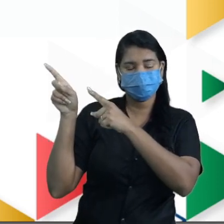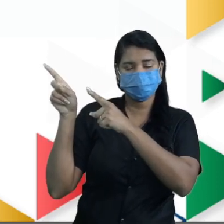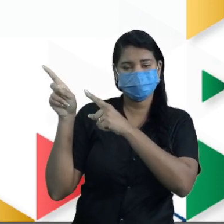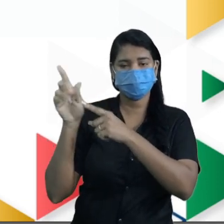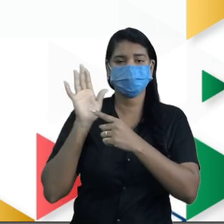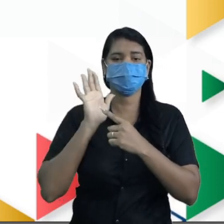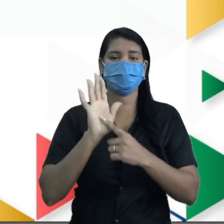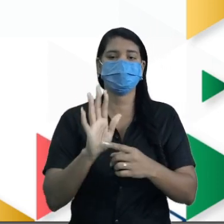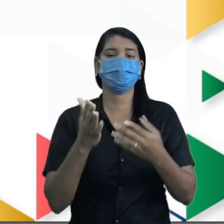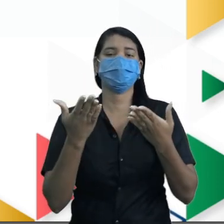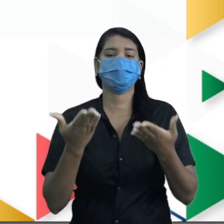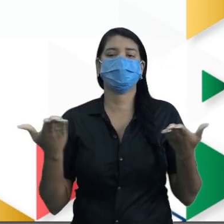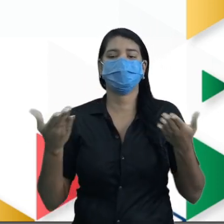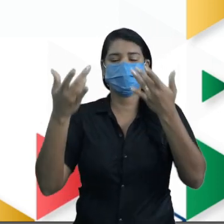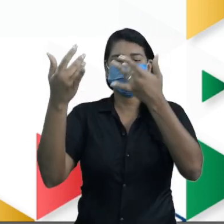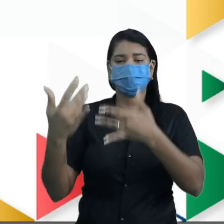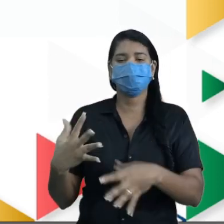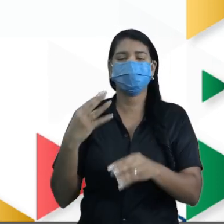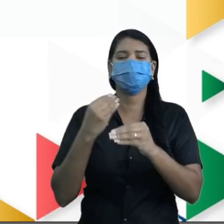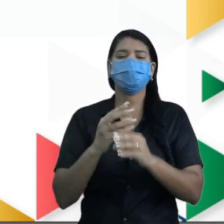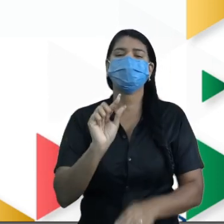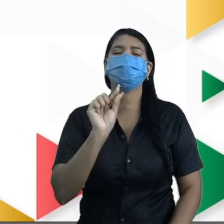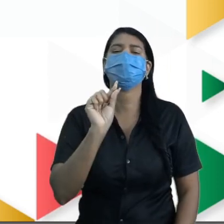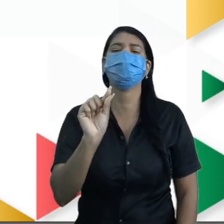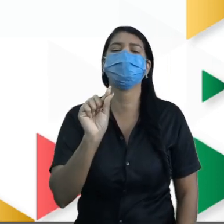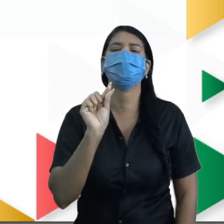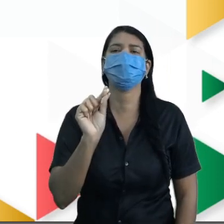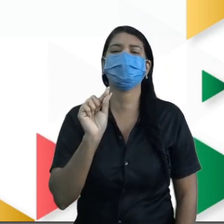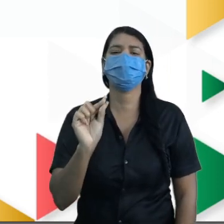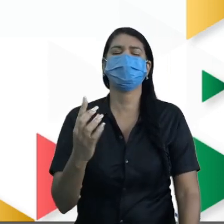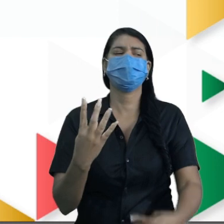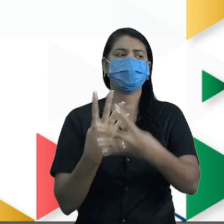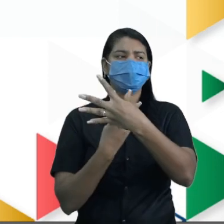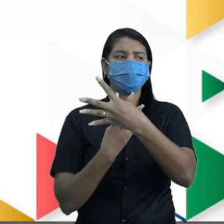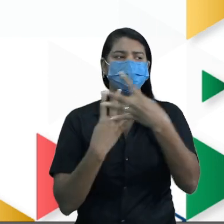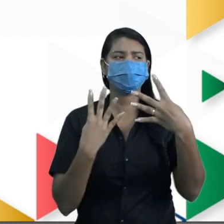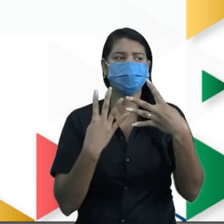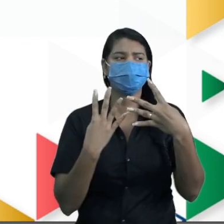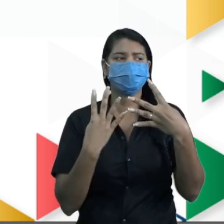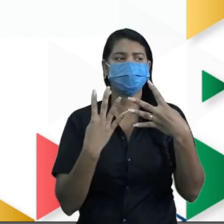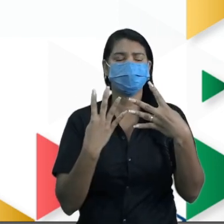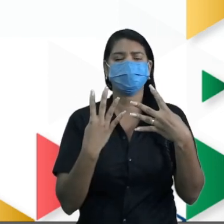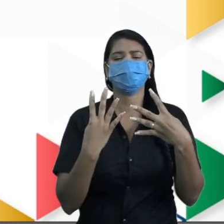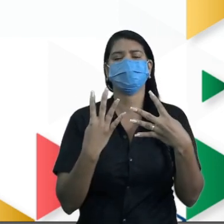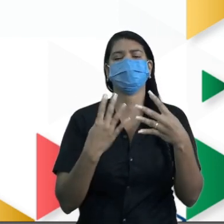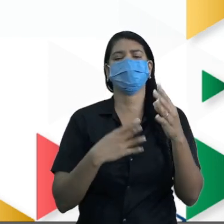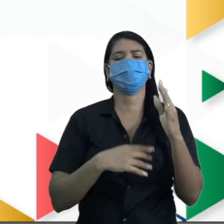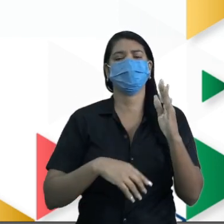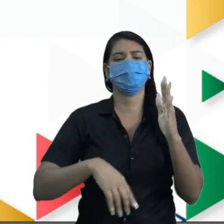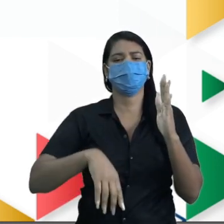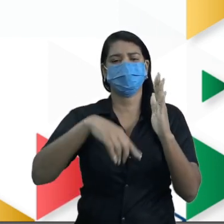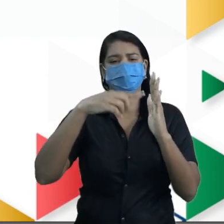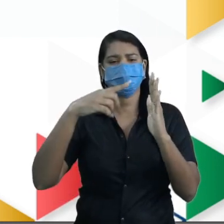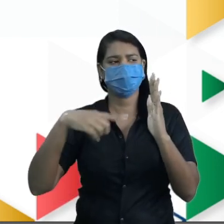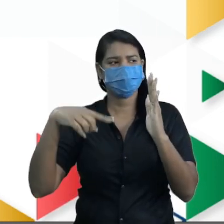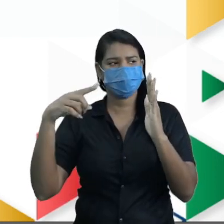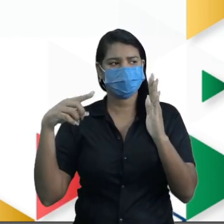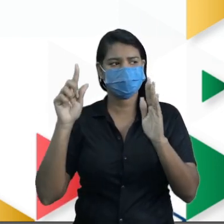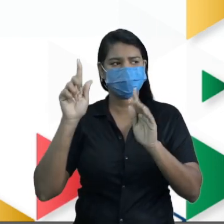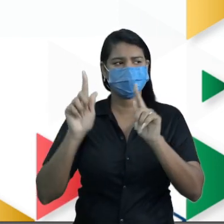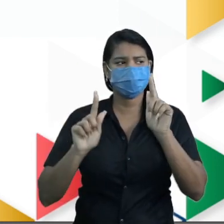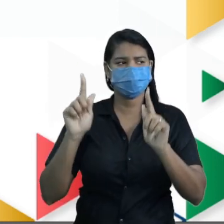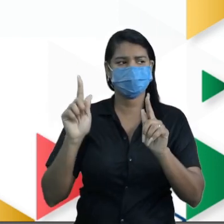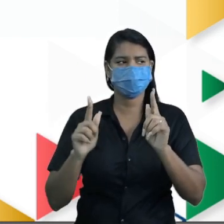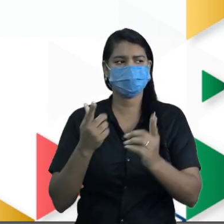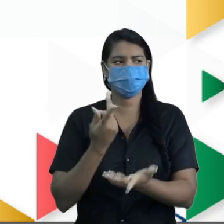mostrar as etapas, nós vamos falar sobre o que é uma tabela, o que é um gráfico e como que isso acontece. Tá aí o